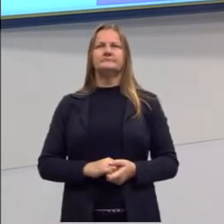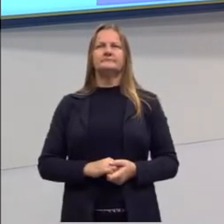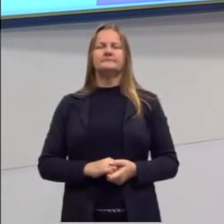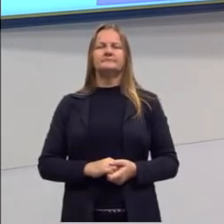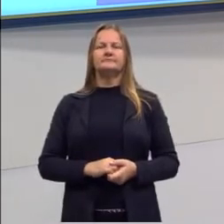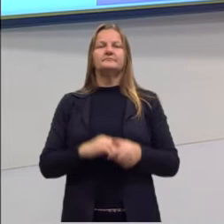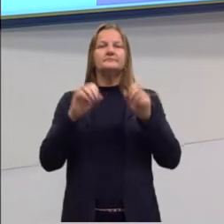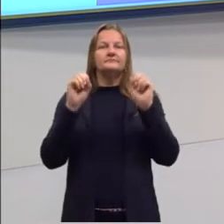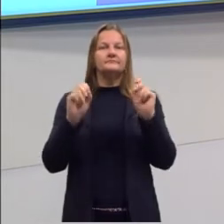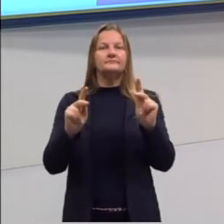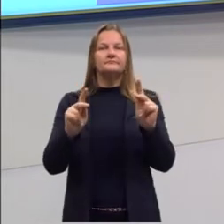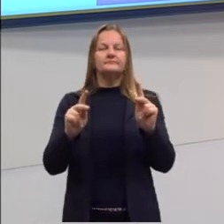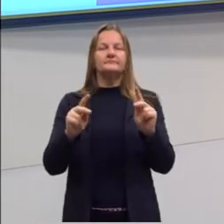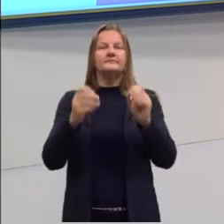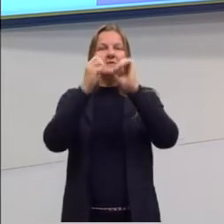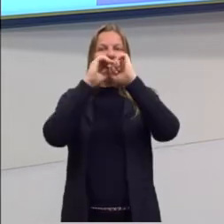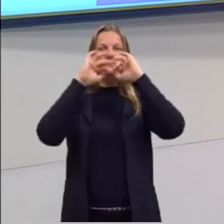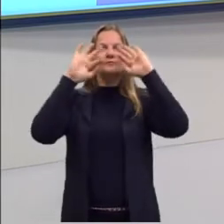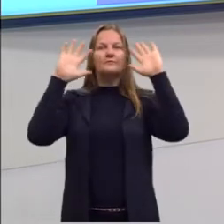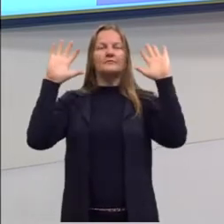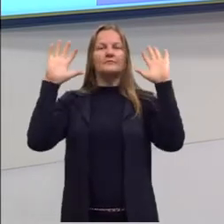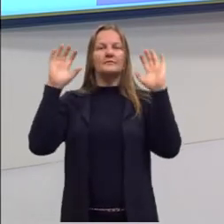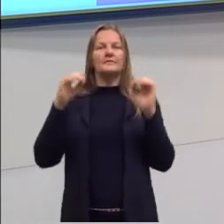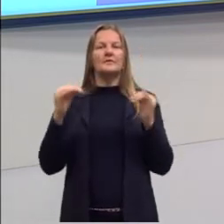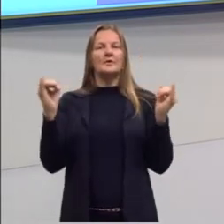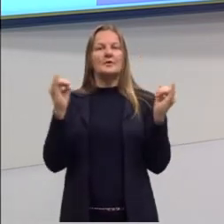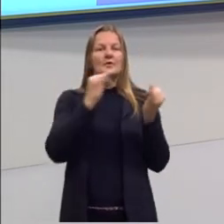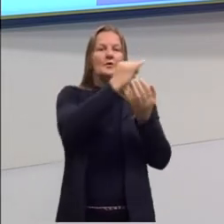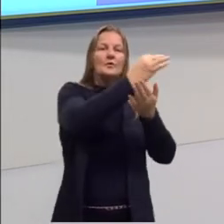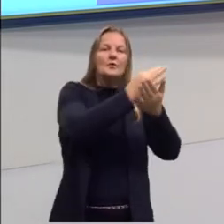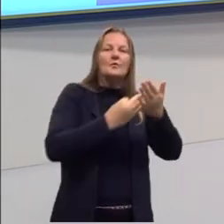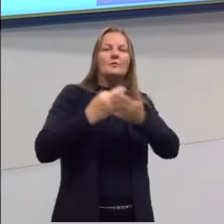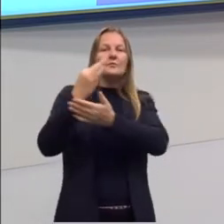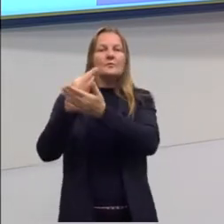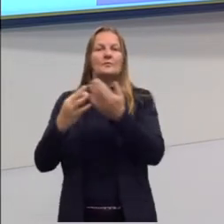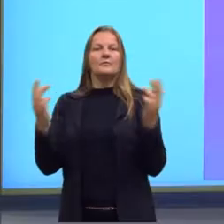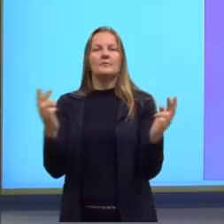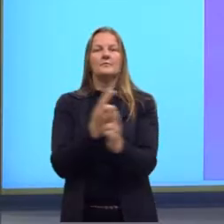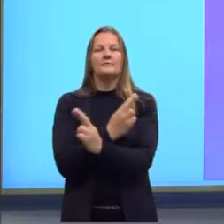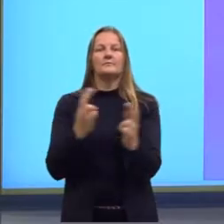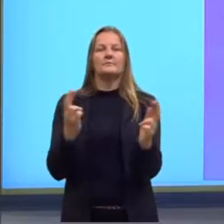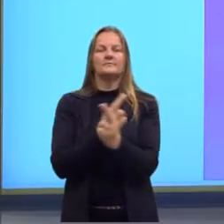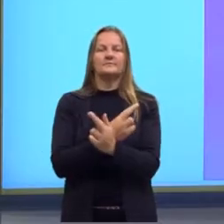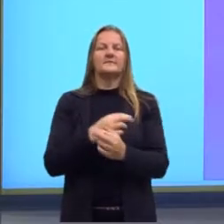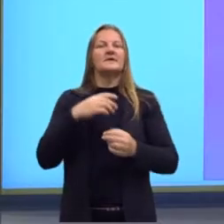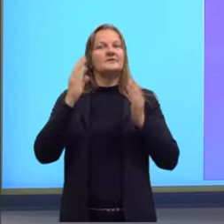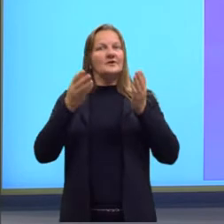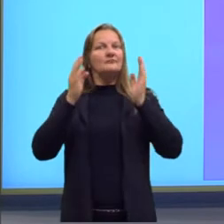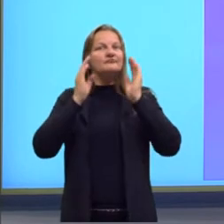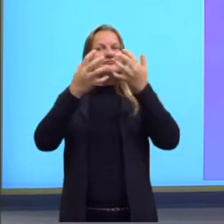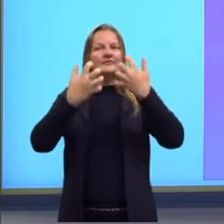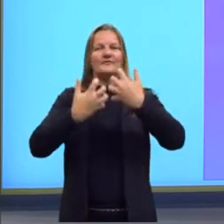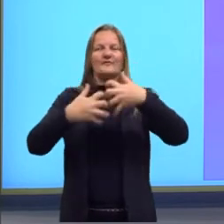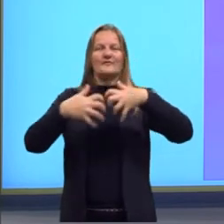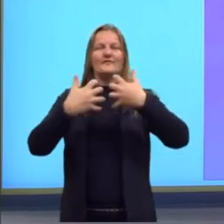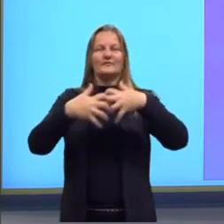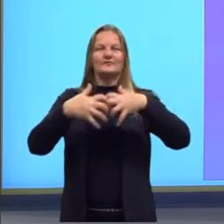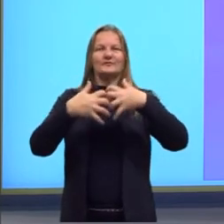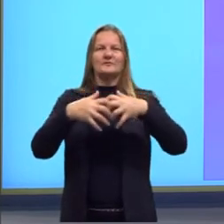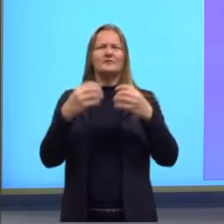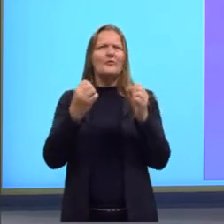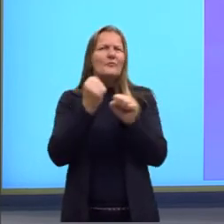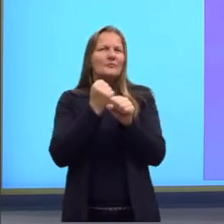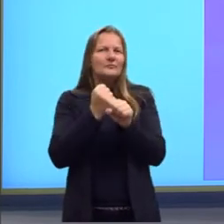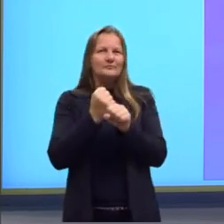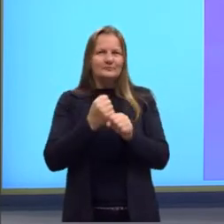Ok, já entendemos o que é intratextualidade. Já olhamos ela no funcionamento de uma obra,